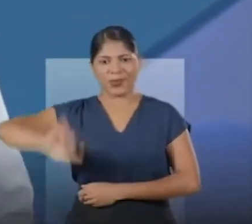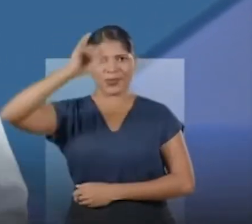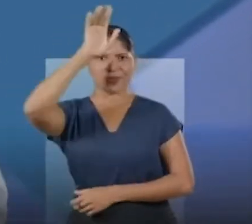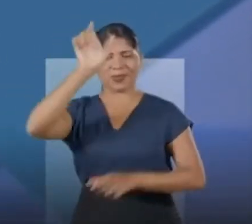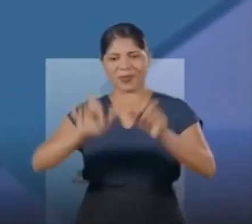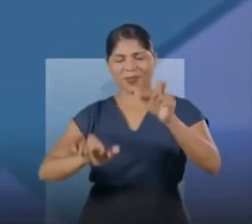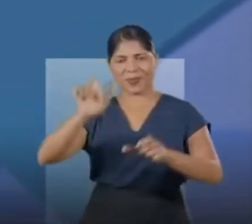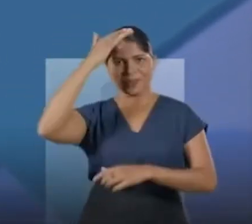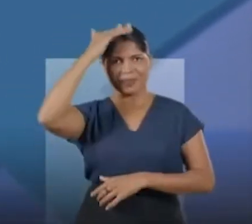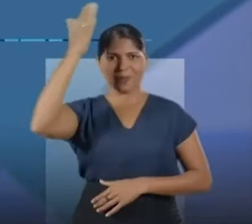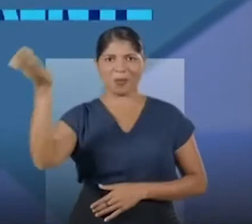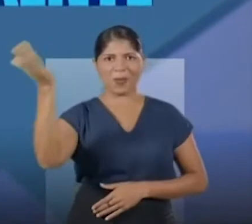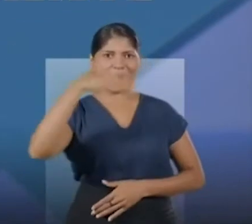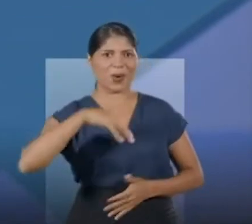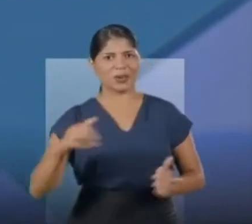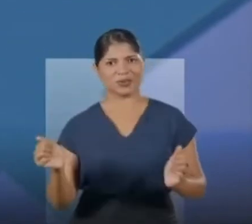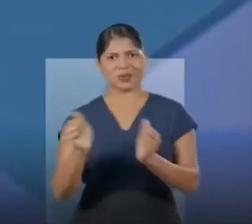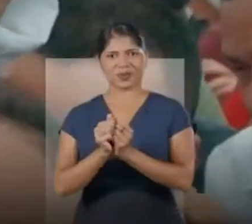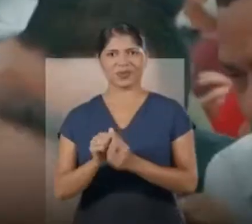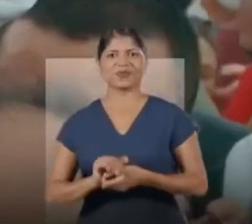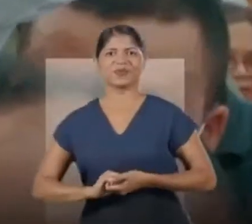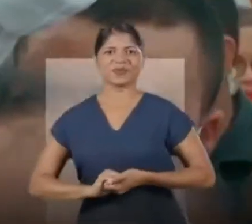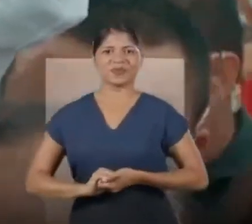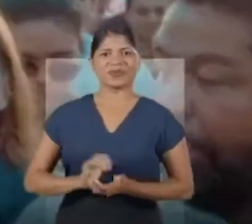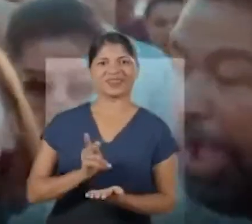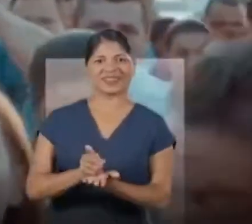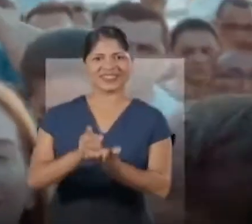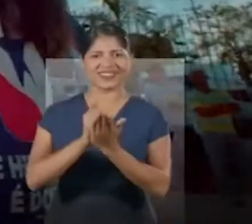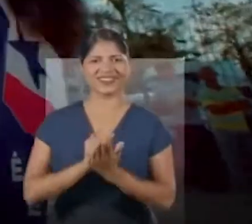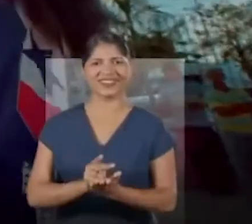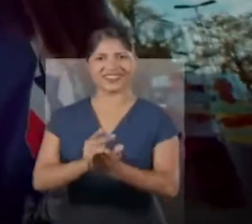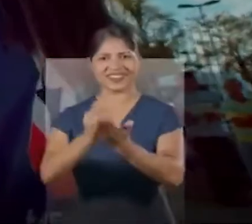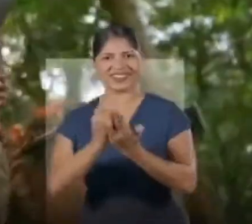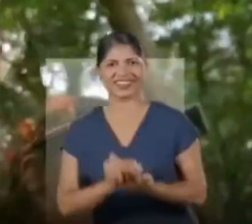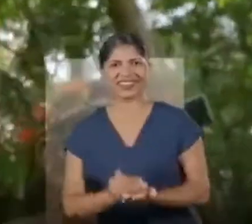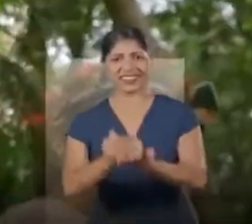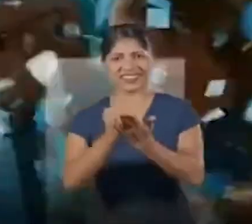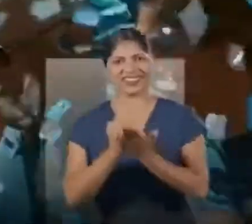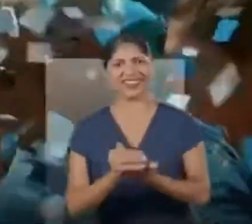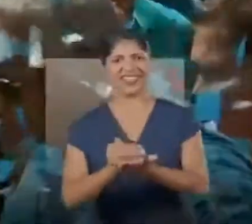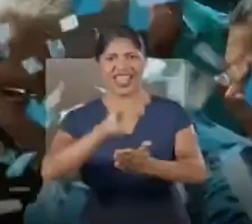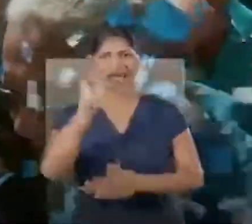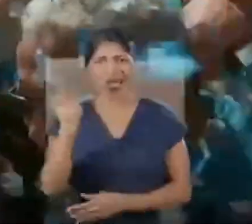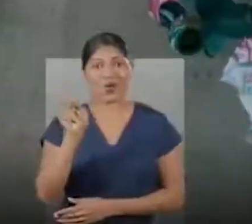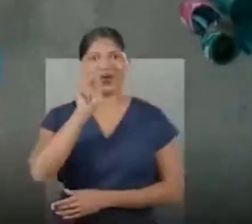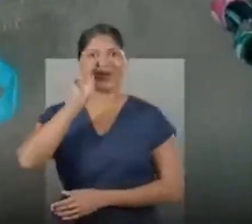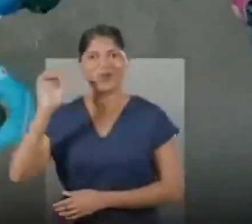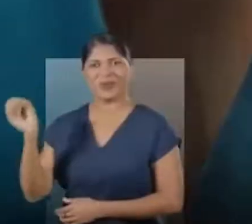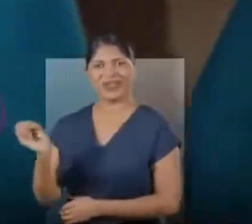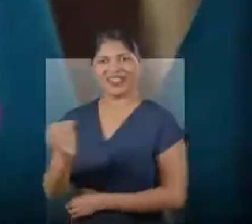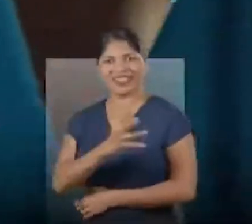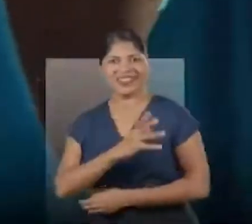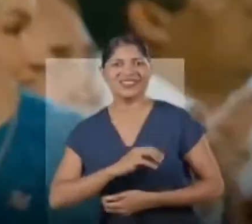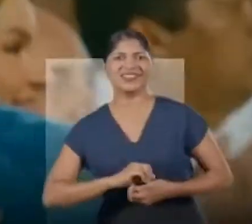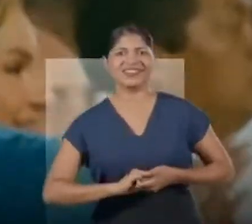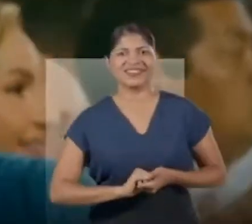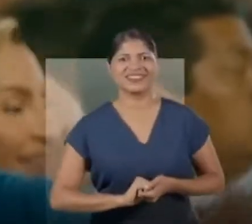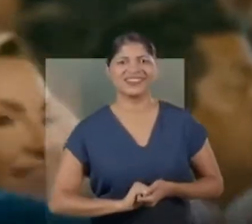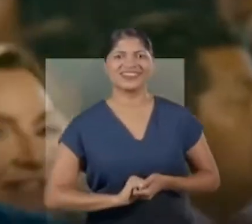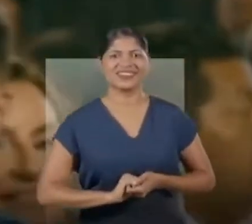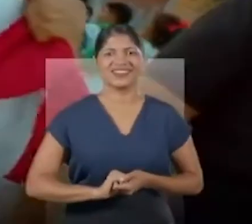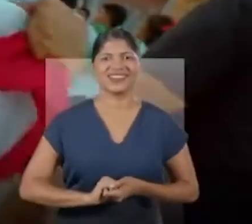Por todos os paraenses. Bora seguir em frente? Pra seguir em frente Helder